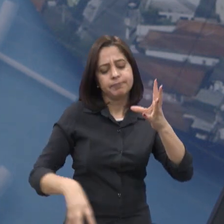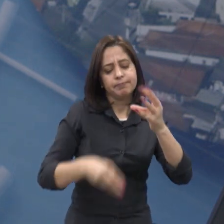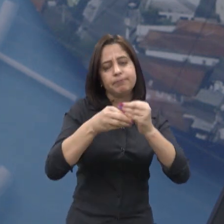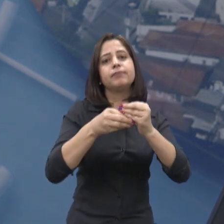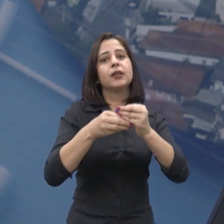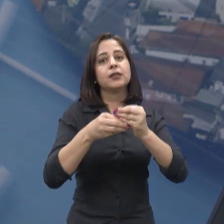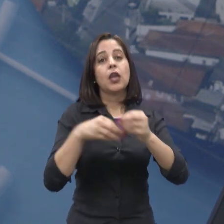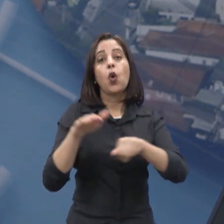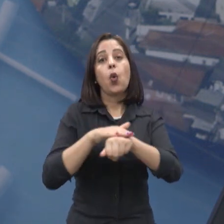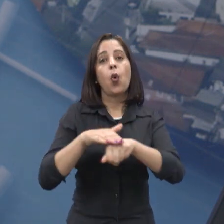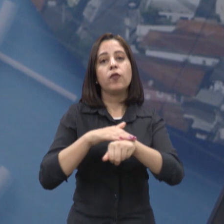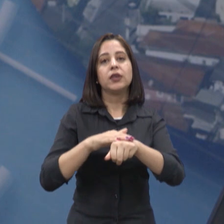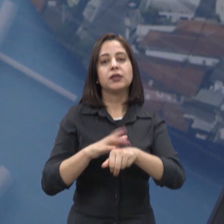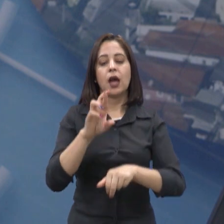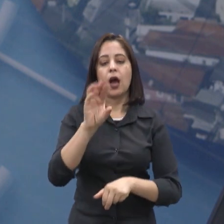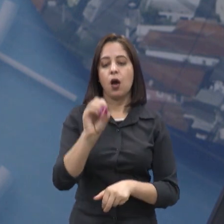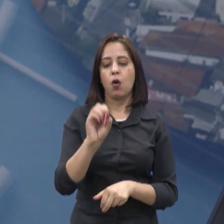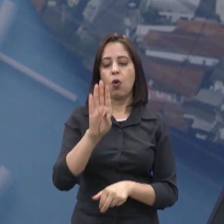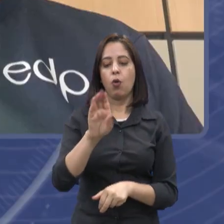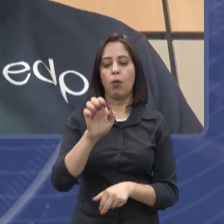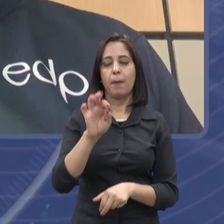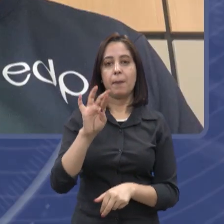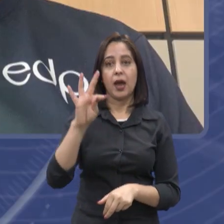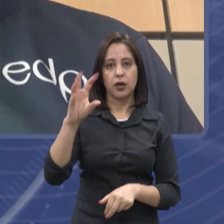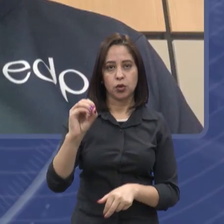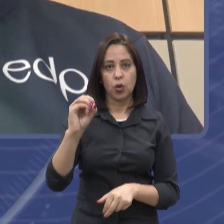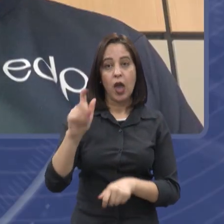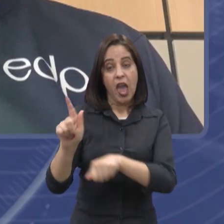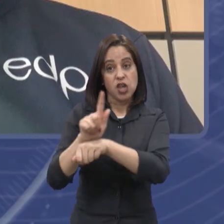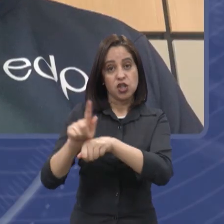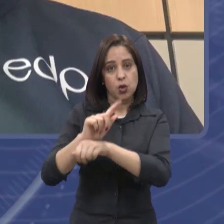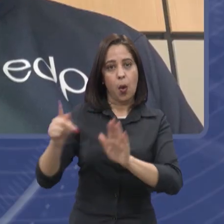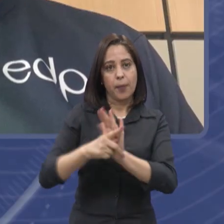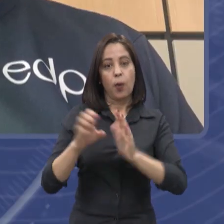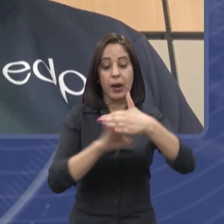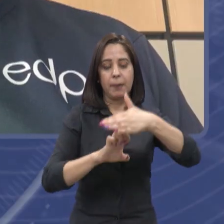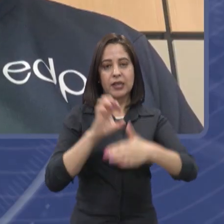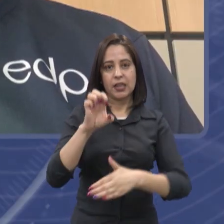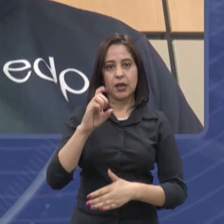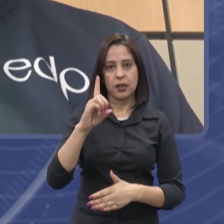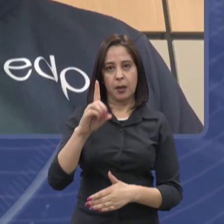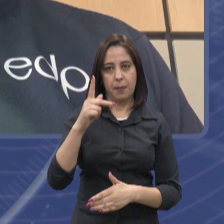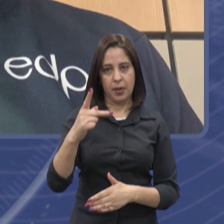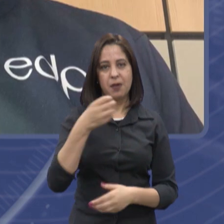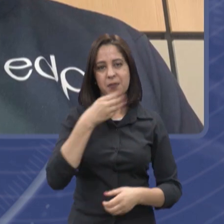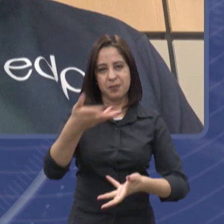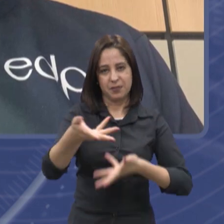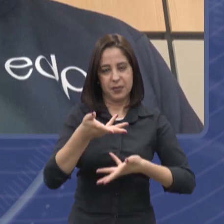agora, então, o Roberto Miranda, que é gestor da EDP Bandeirante, que está com a gente. Seja muito bem-vindo, do Roberto.